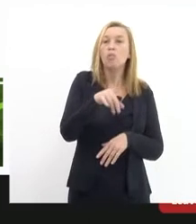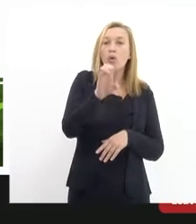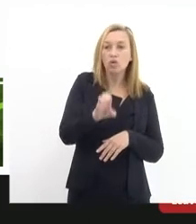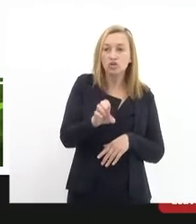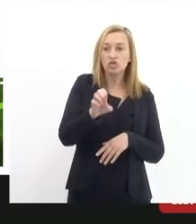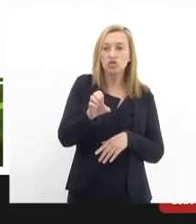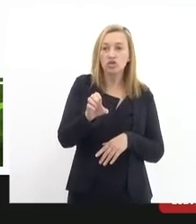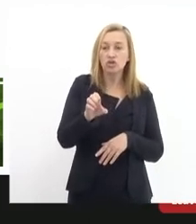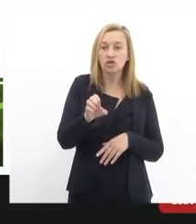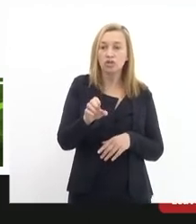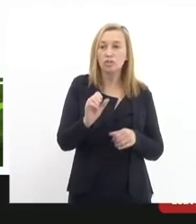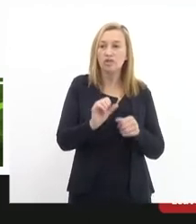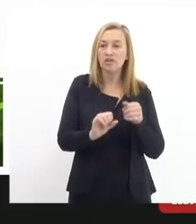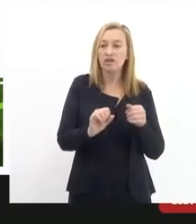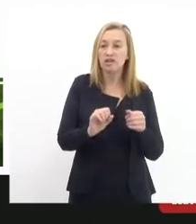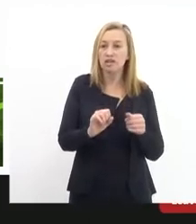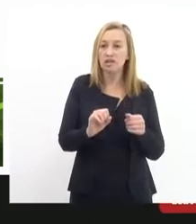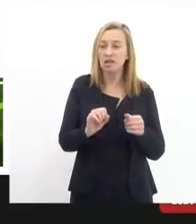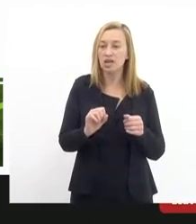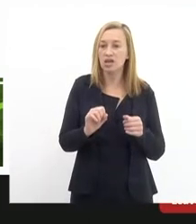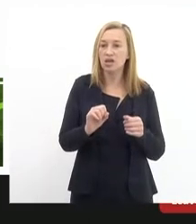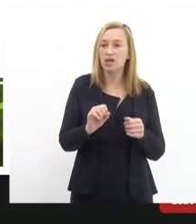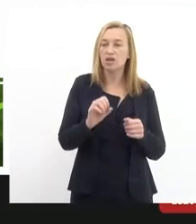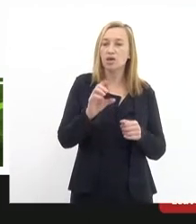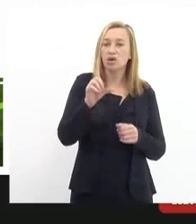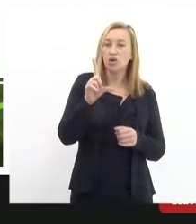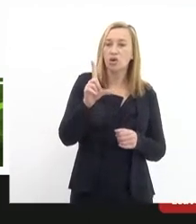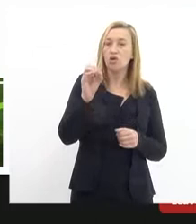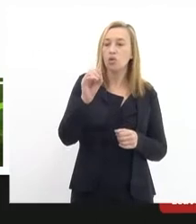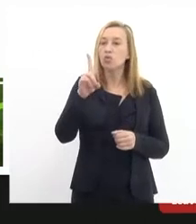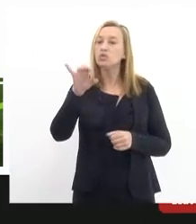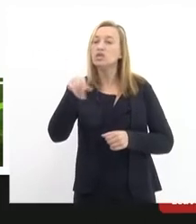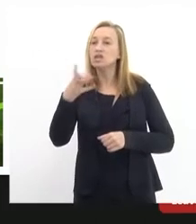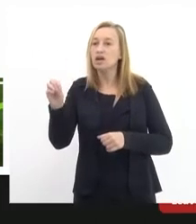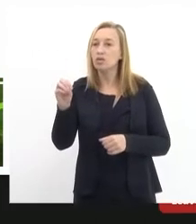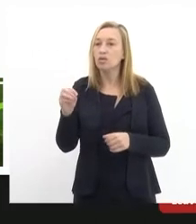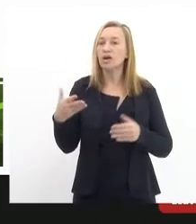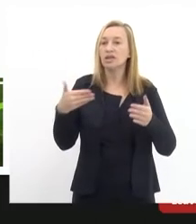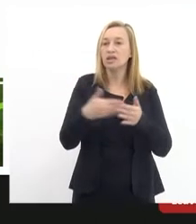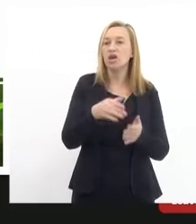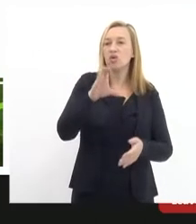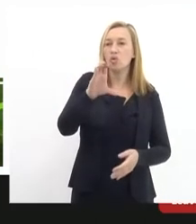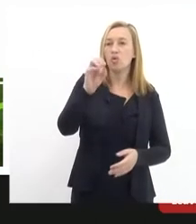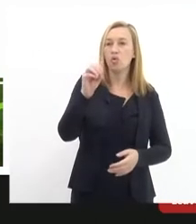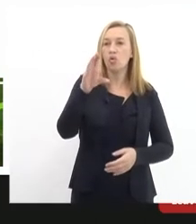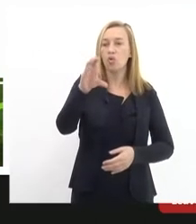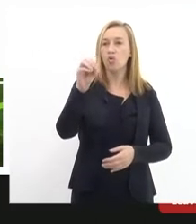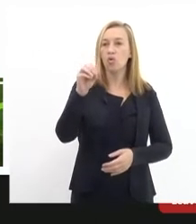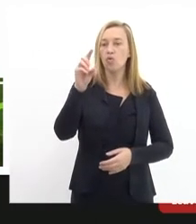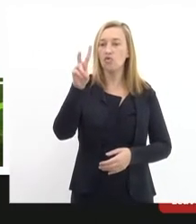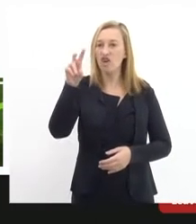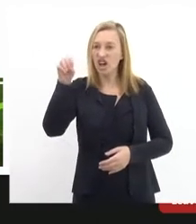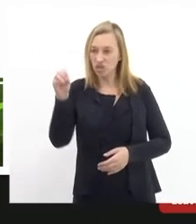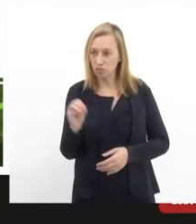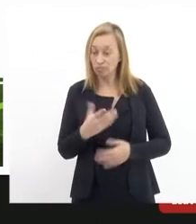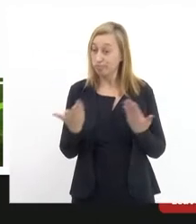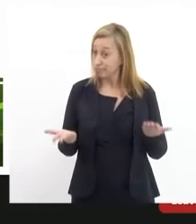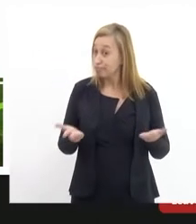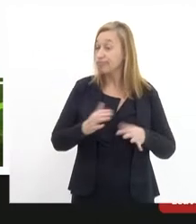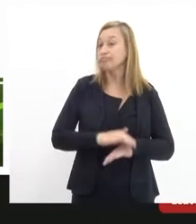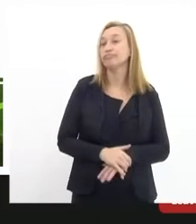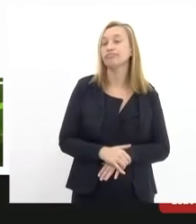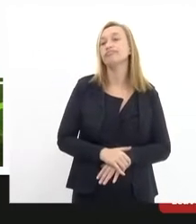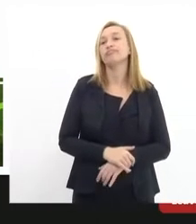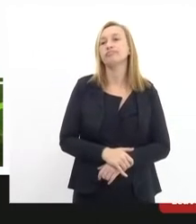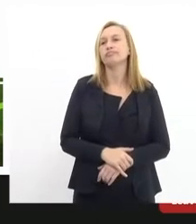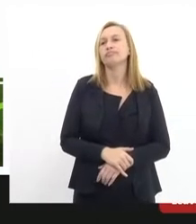para poder fazer a conexão com o bonde de Corcovado para vender para aquele cara do... para fazer... dar a concessão para aquele cara do trigo de